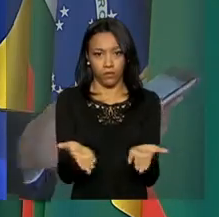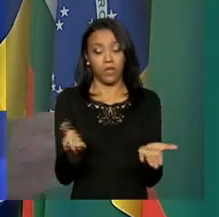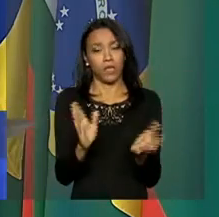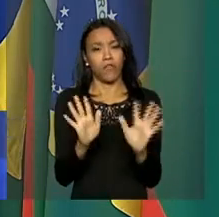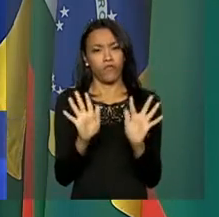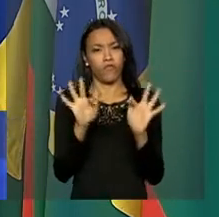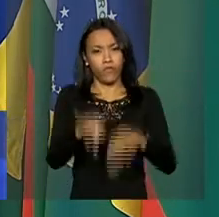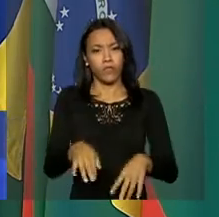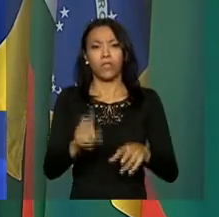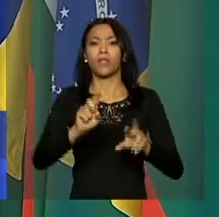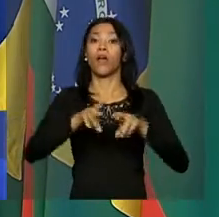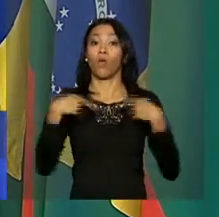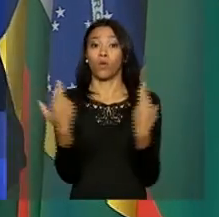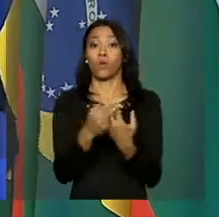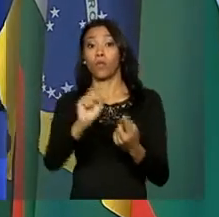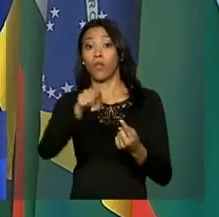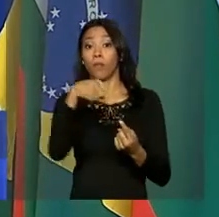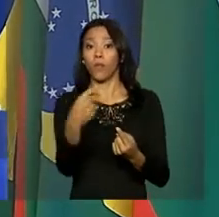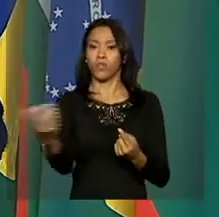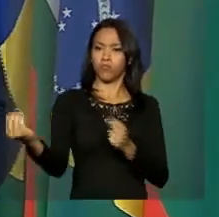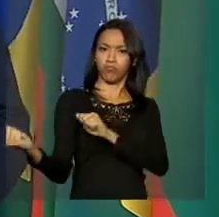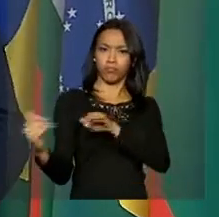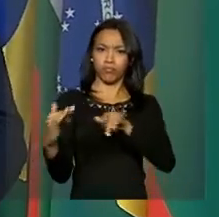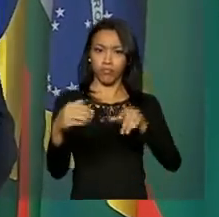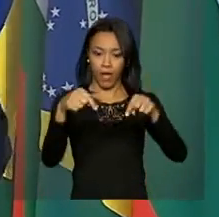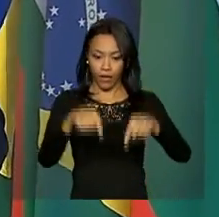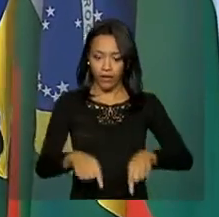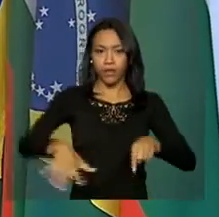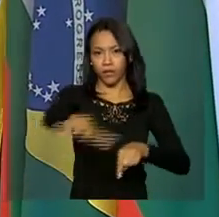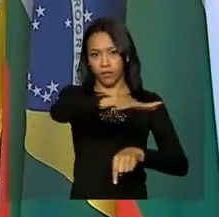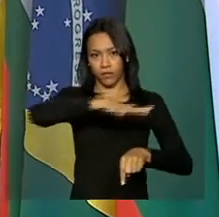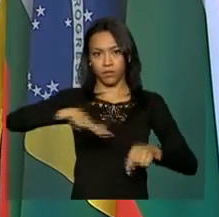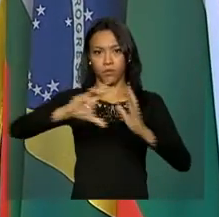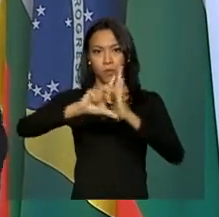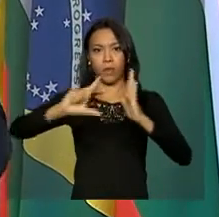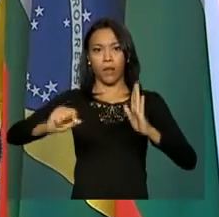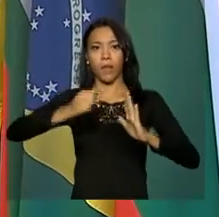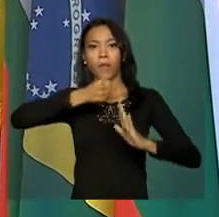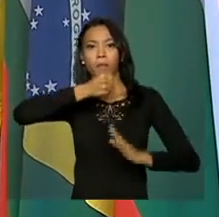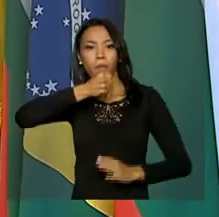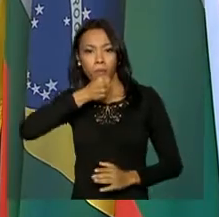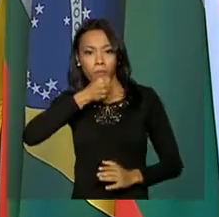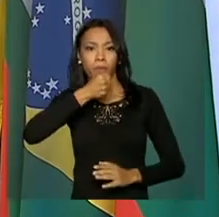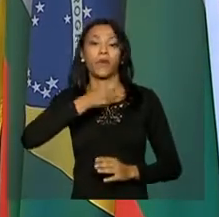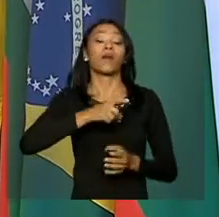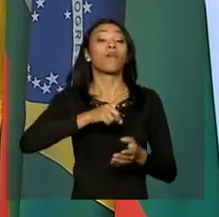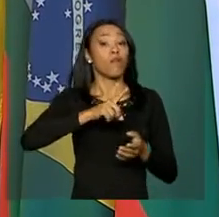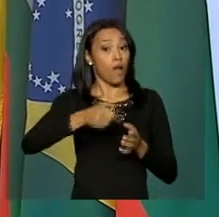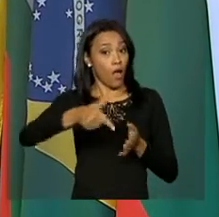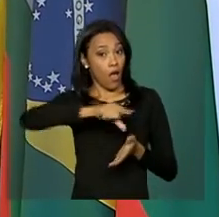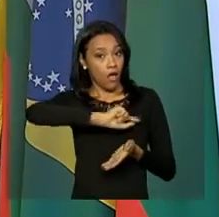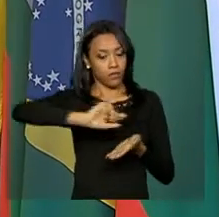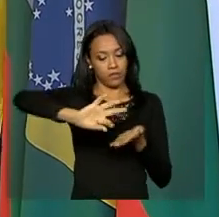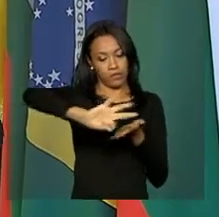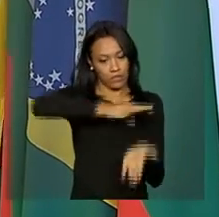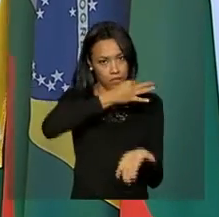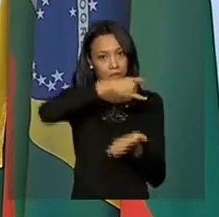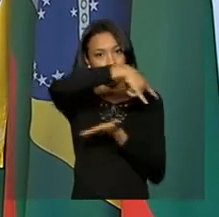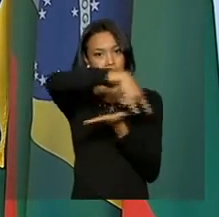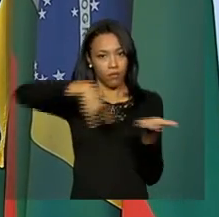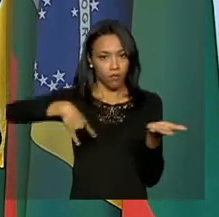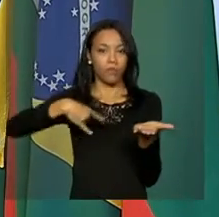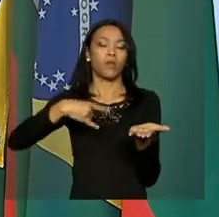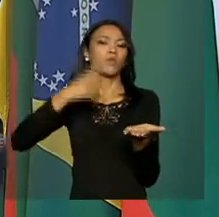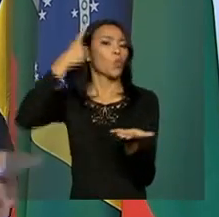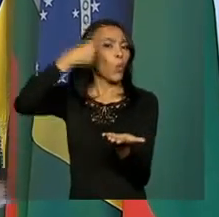essa reunião, eles vão vir aqui para o Salão Leste do Palácio do Planalto, onde eles vão assinar um acordo de previdência social